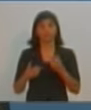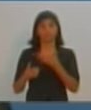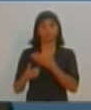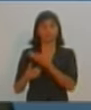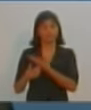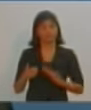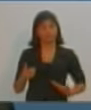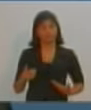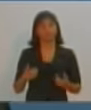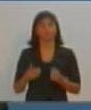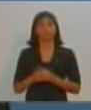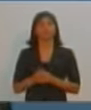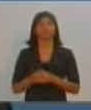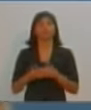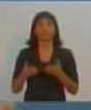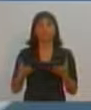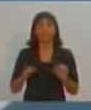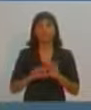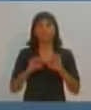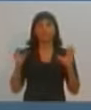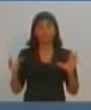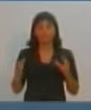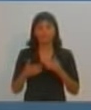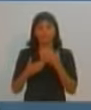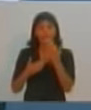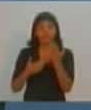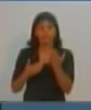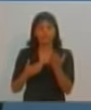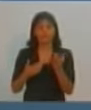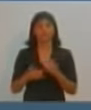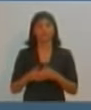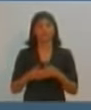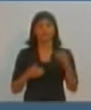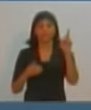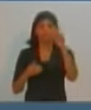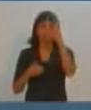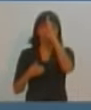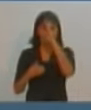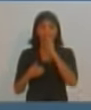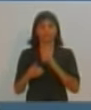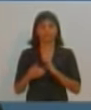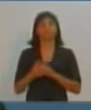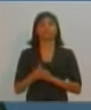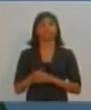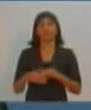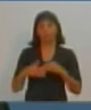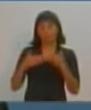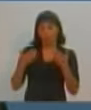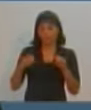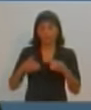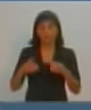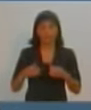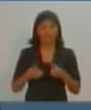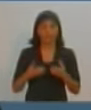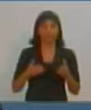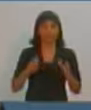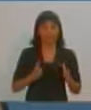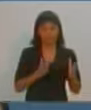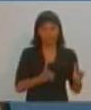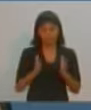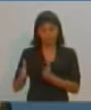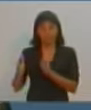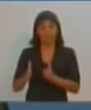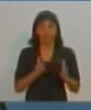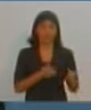Público e um simples anúncio de revitalização da Praça da Bandeira, onde está o camelódromo, enfrentou bastante